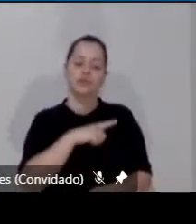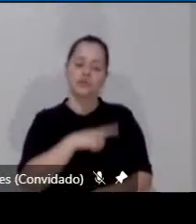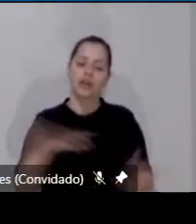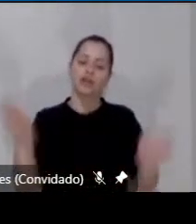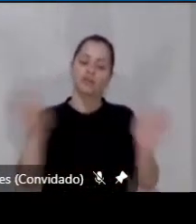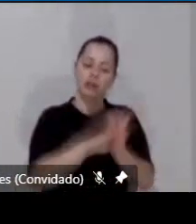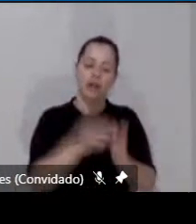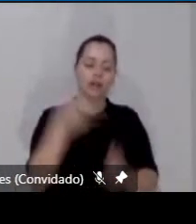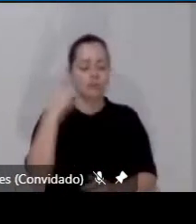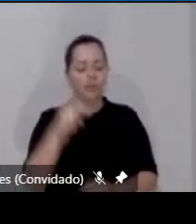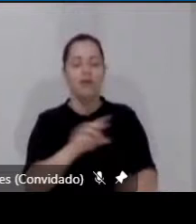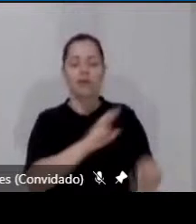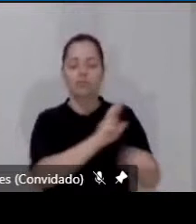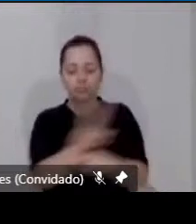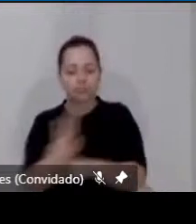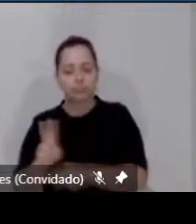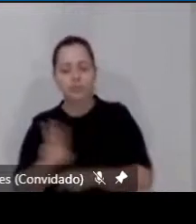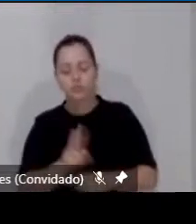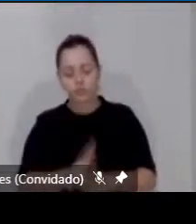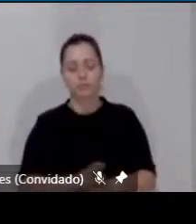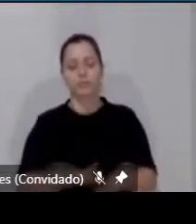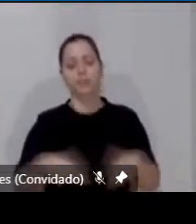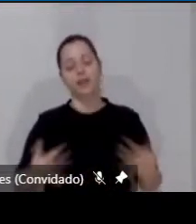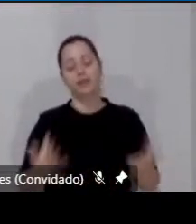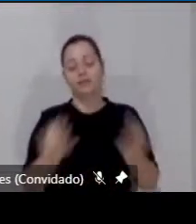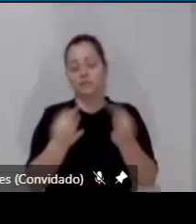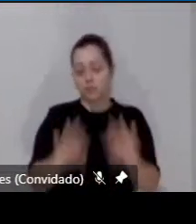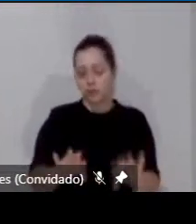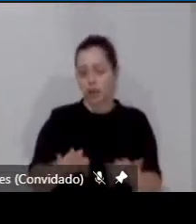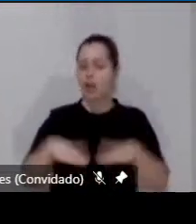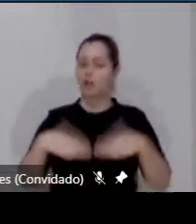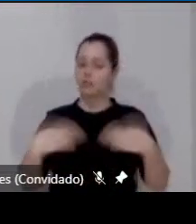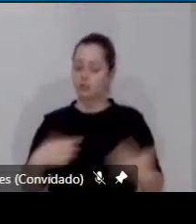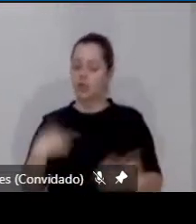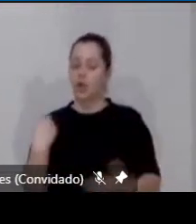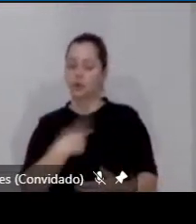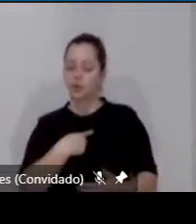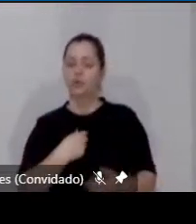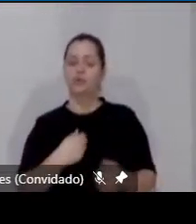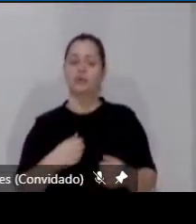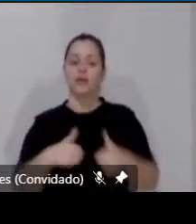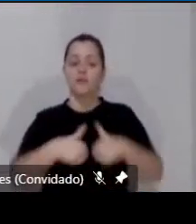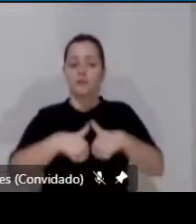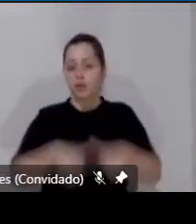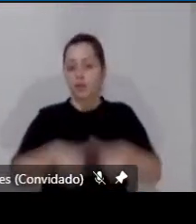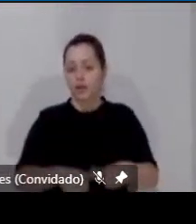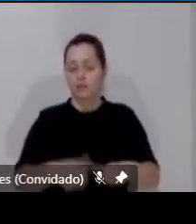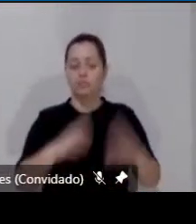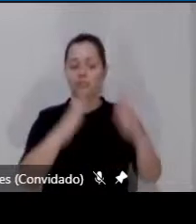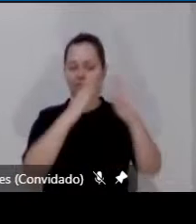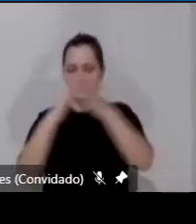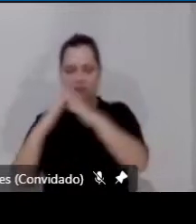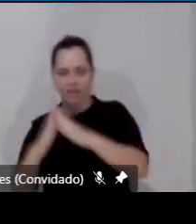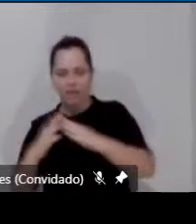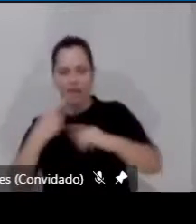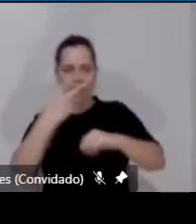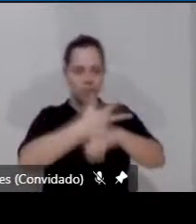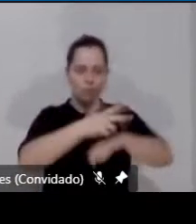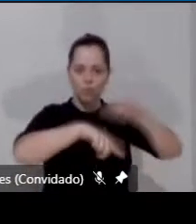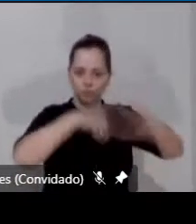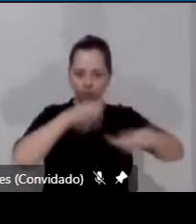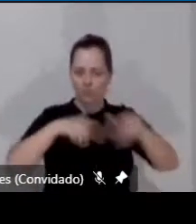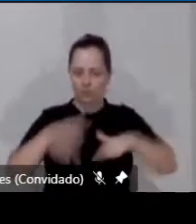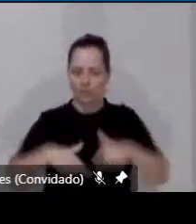do espaço. No final das contas, já que nós estamos de modo remoto, enquanto toda essa geometria euclidiana